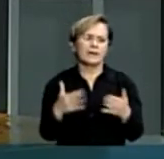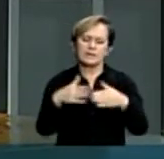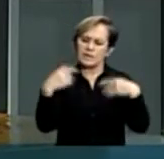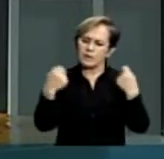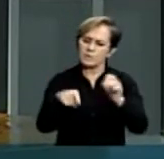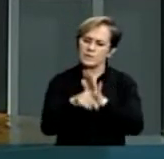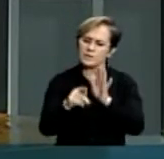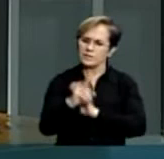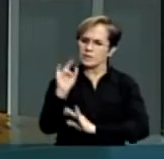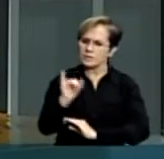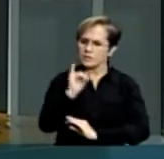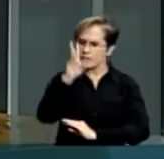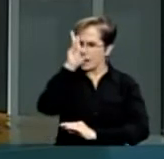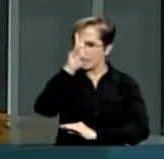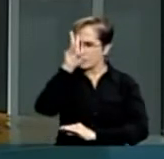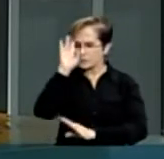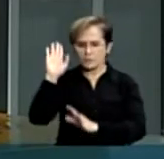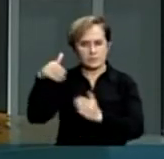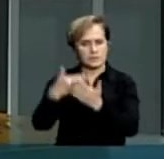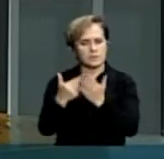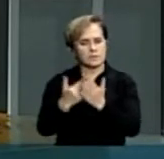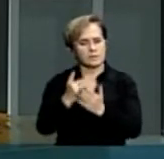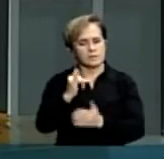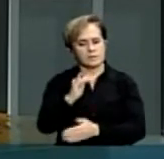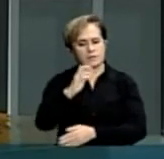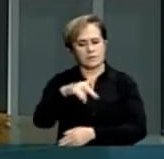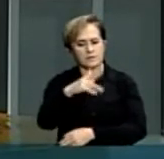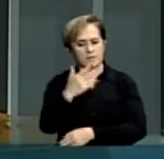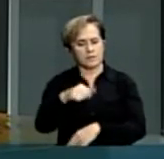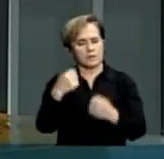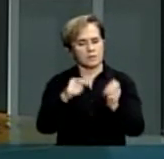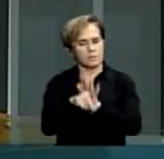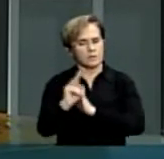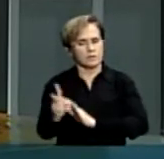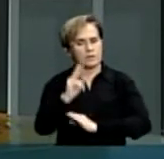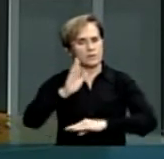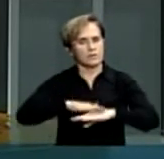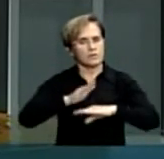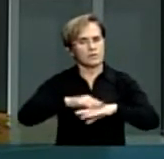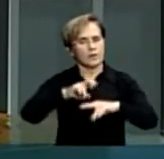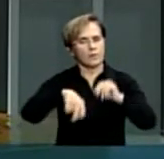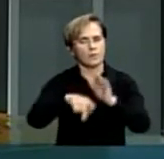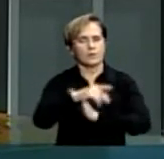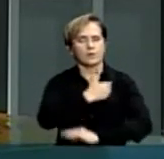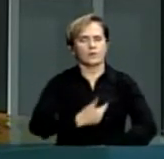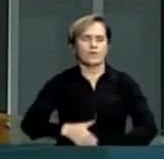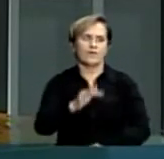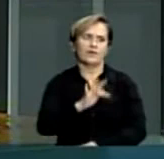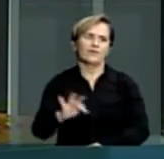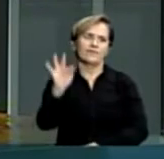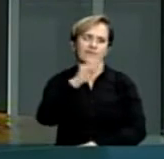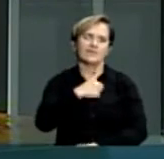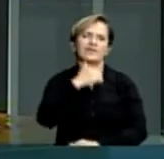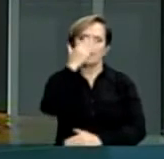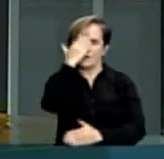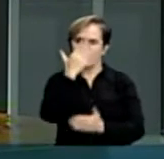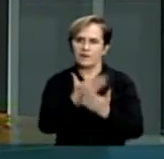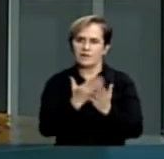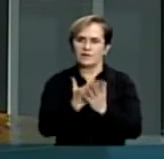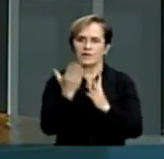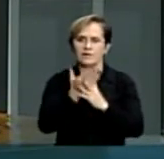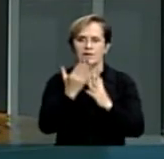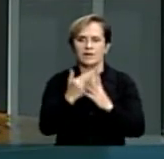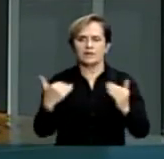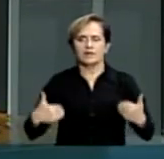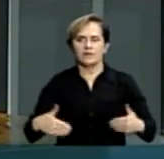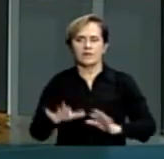funcionários do INCRA e é uma categoria que tem que ser valorizada pelo Governo Federal e acredito que o Governo Federal, através do Ministério do